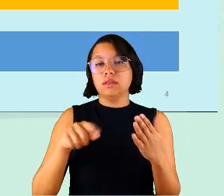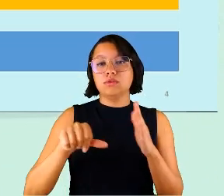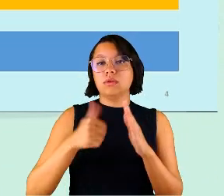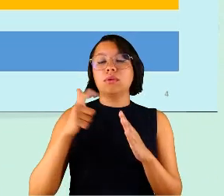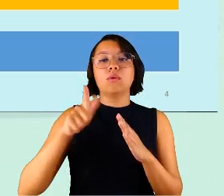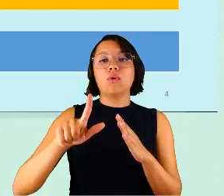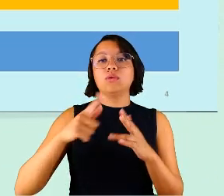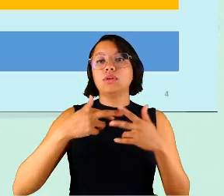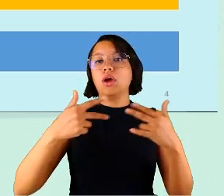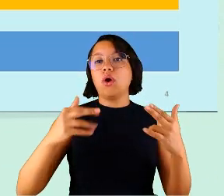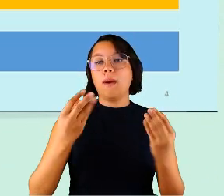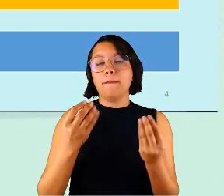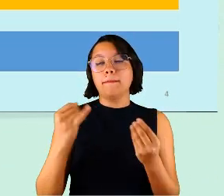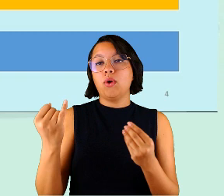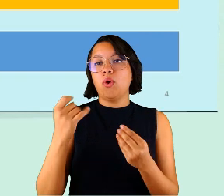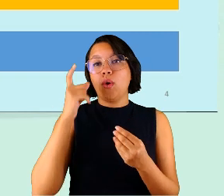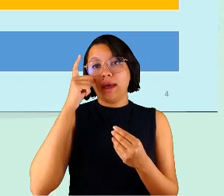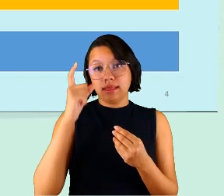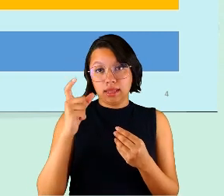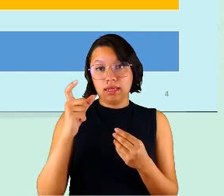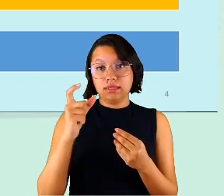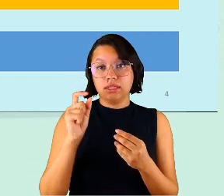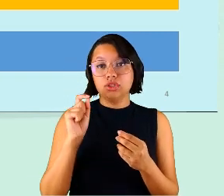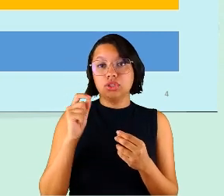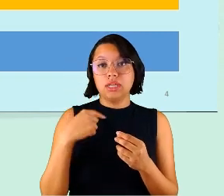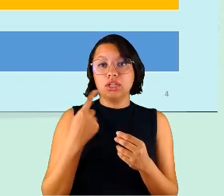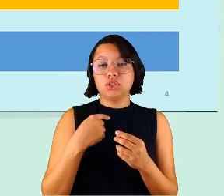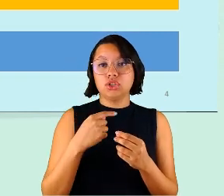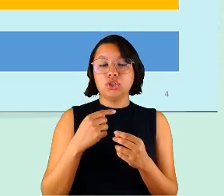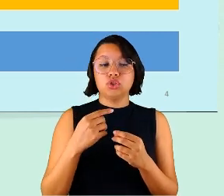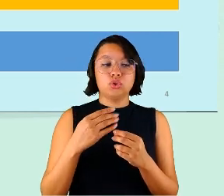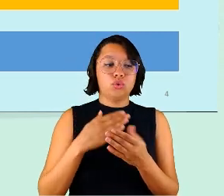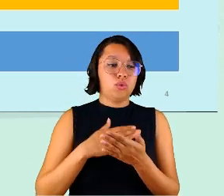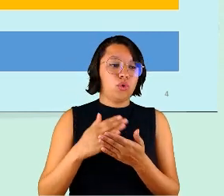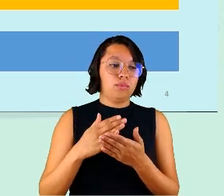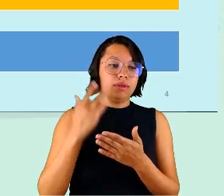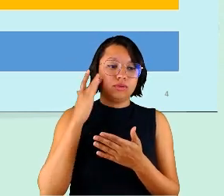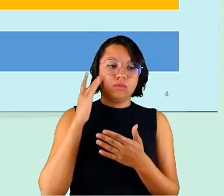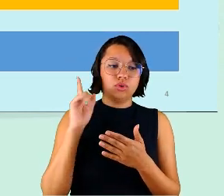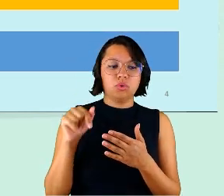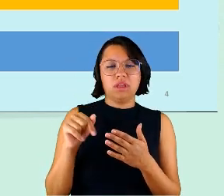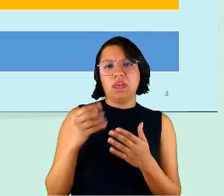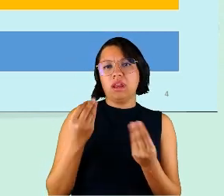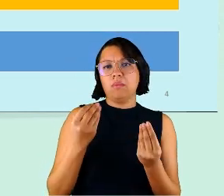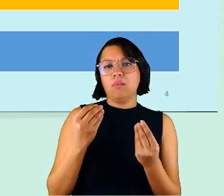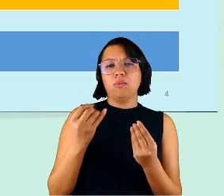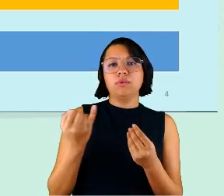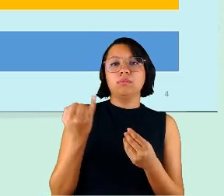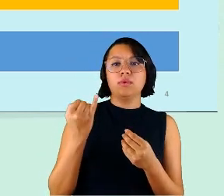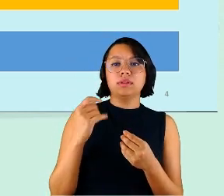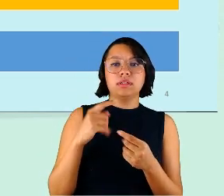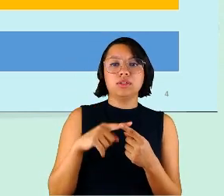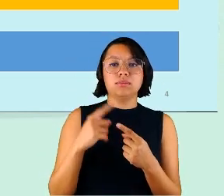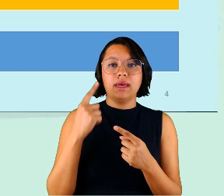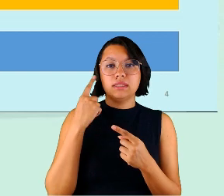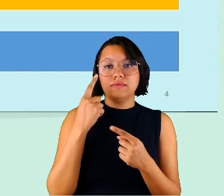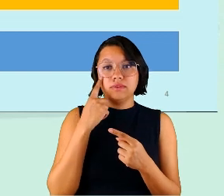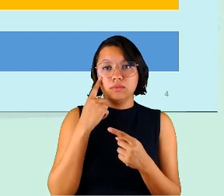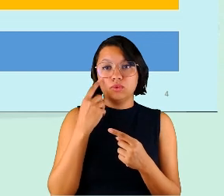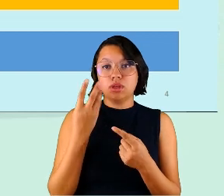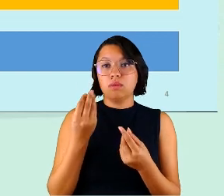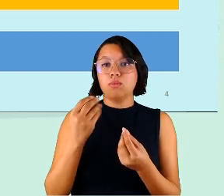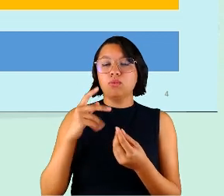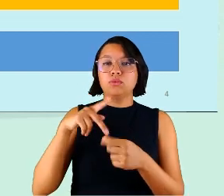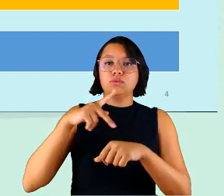Outra coisa muito interessante que a gente, no início, não achou que eram tão importantes, mas vimos que, não só no Brasil, em outros